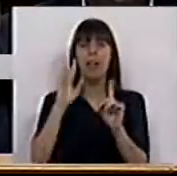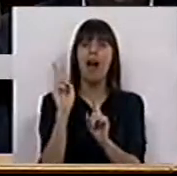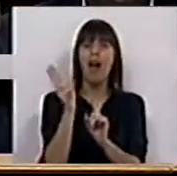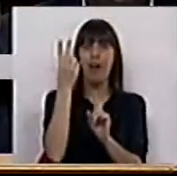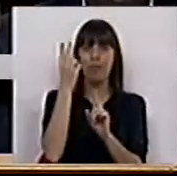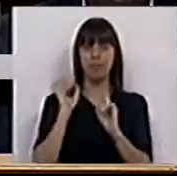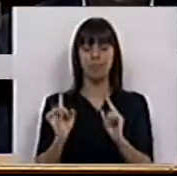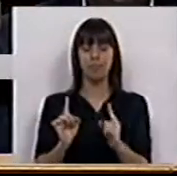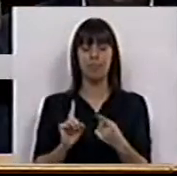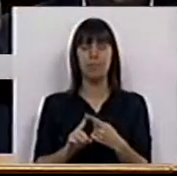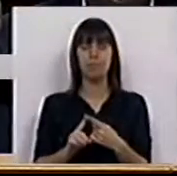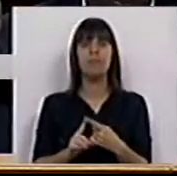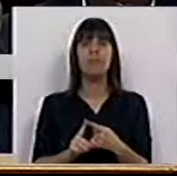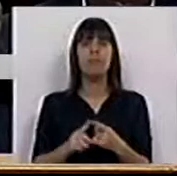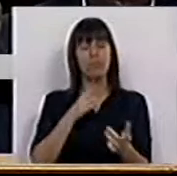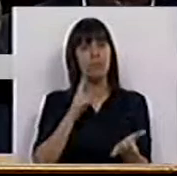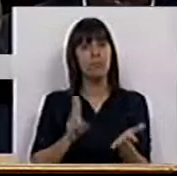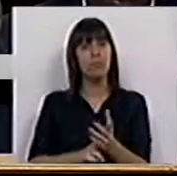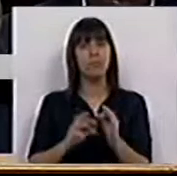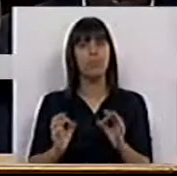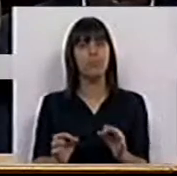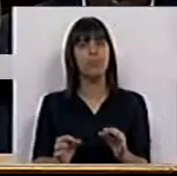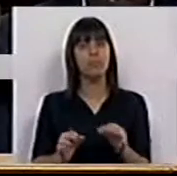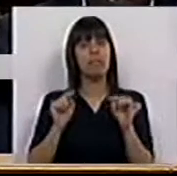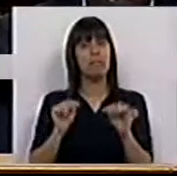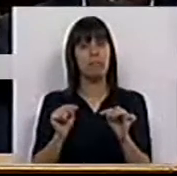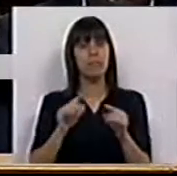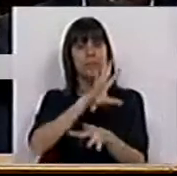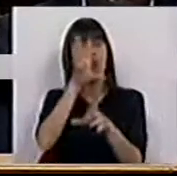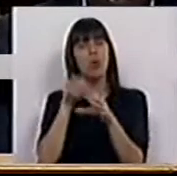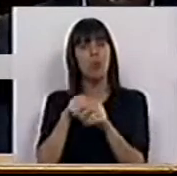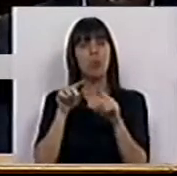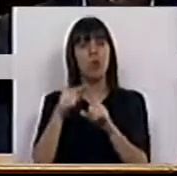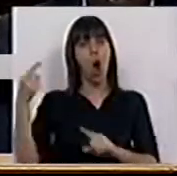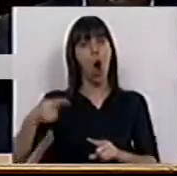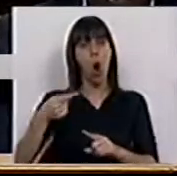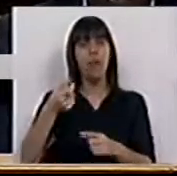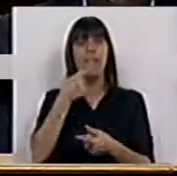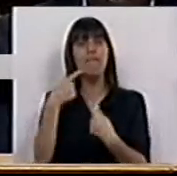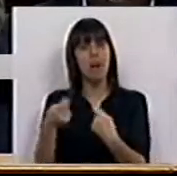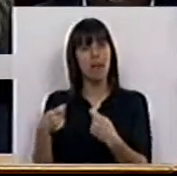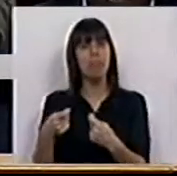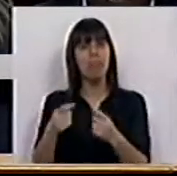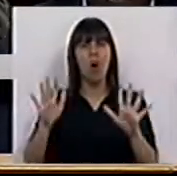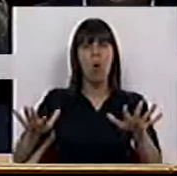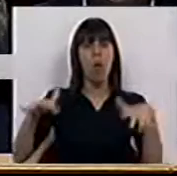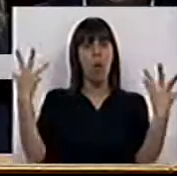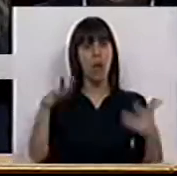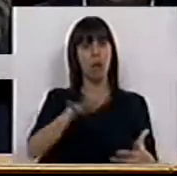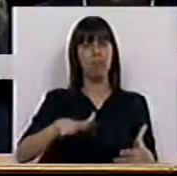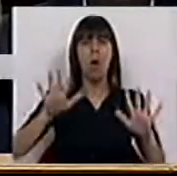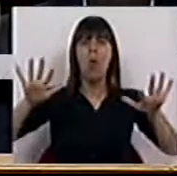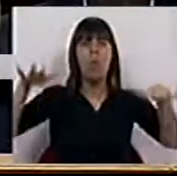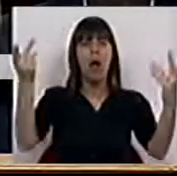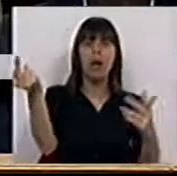sobre isso. É verdade que essa inclusão da Ordem de Farmacêuticos em qualquer contexto,